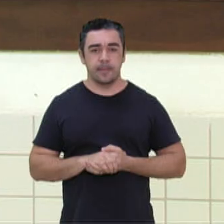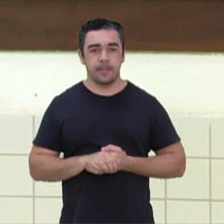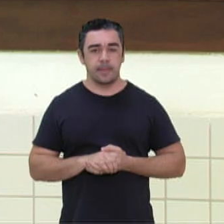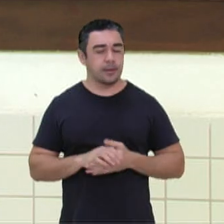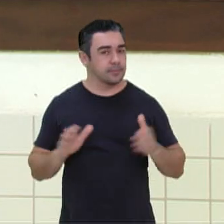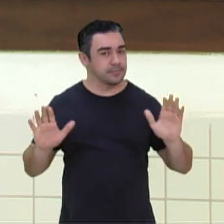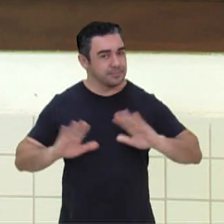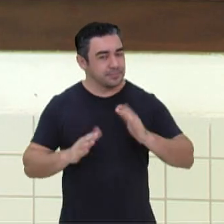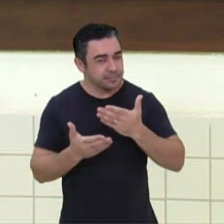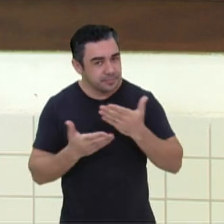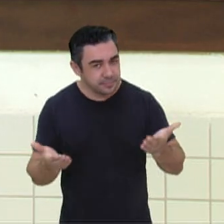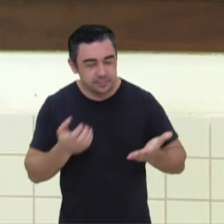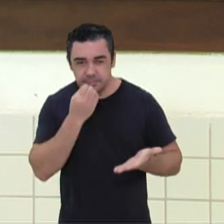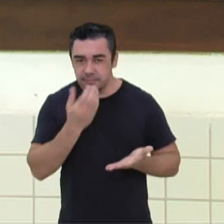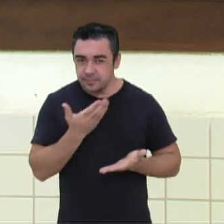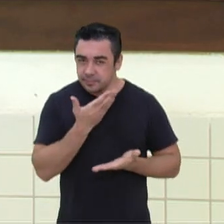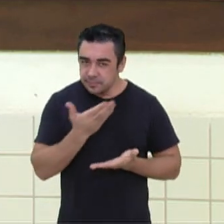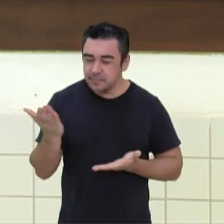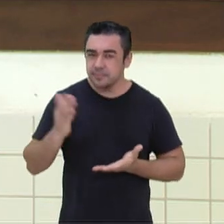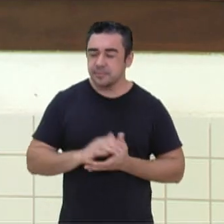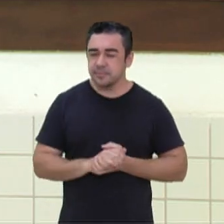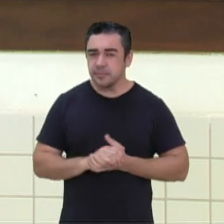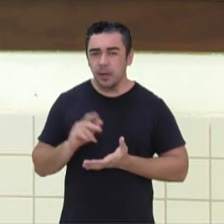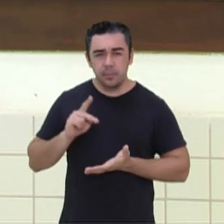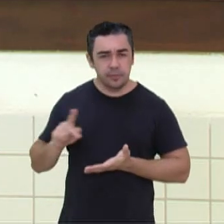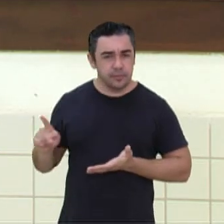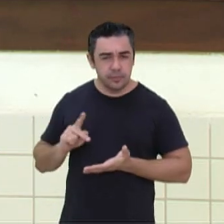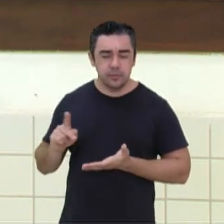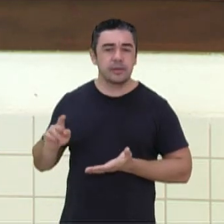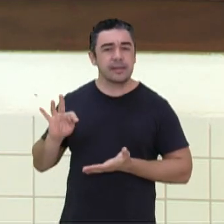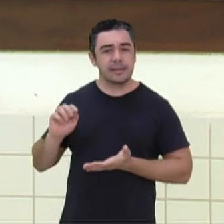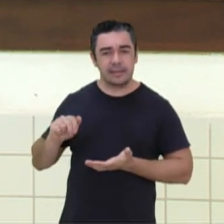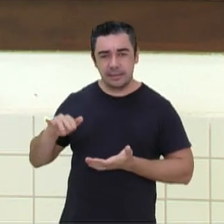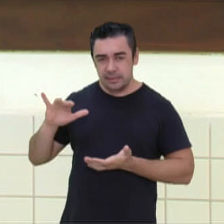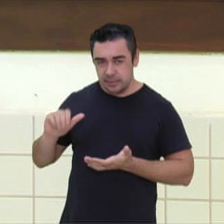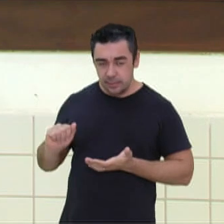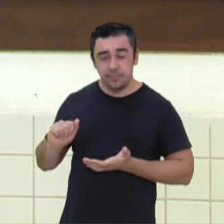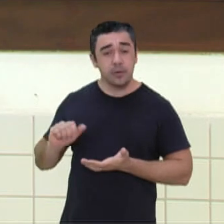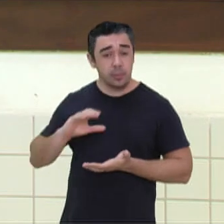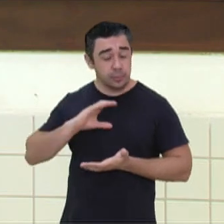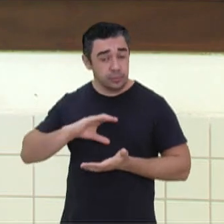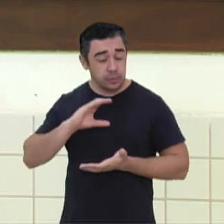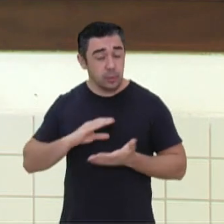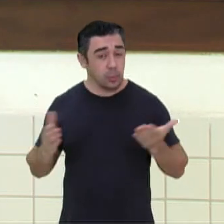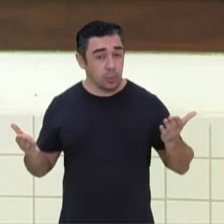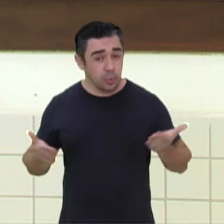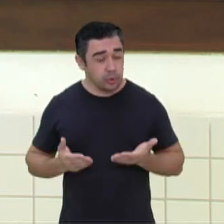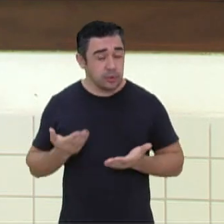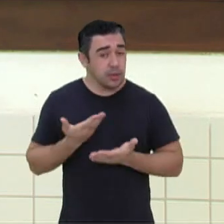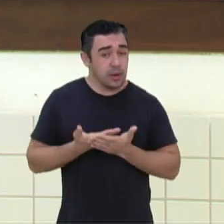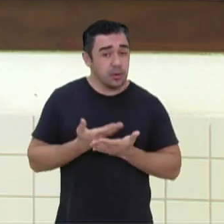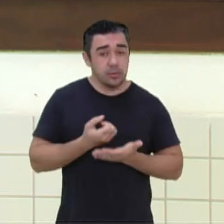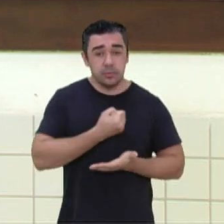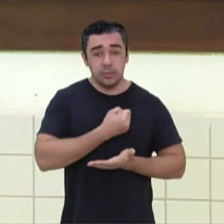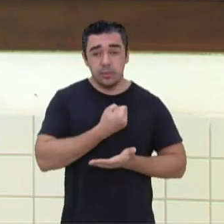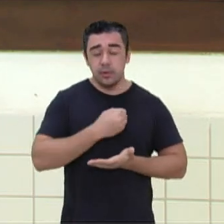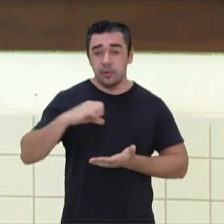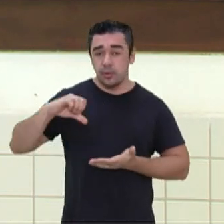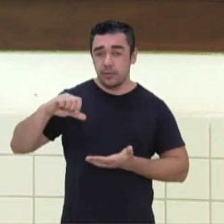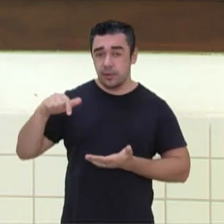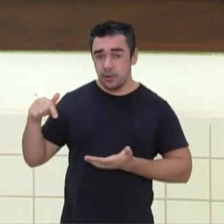Olá pessoal, tudo bem com vocês? Professora Tânia de Língua Portuguesa, trabalhando hoje a aula de 97,